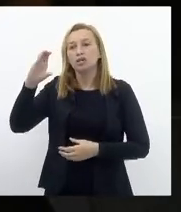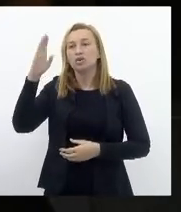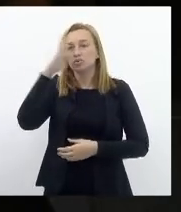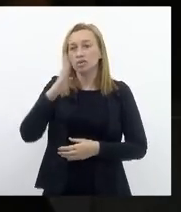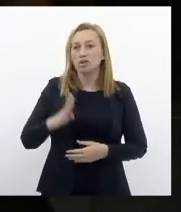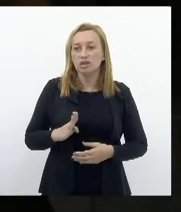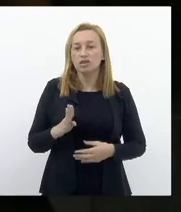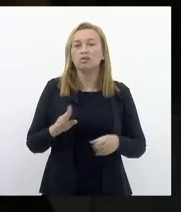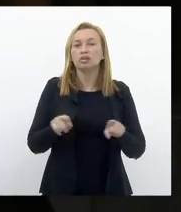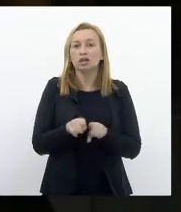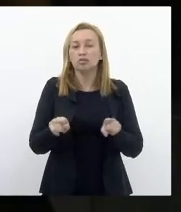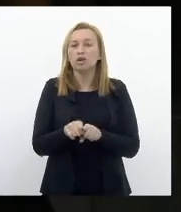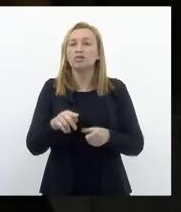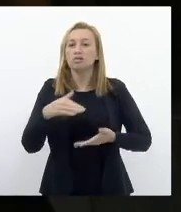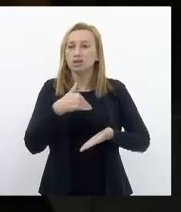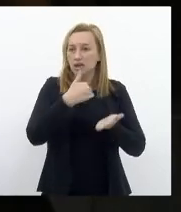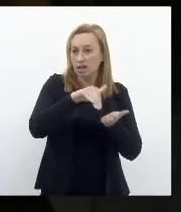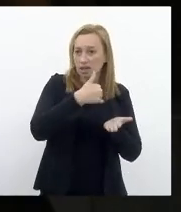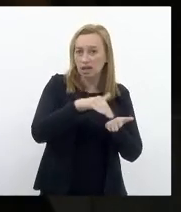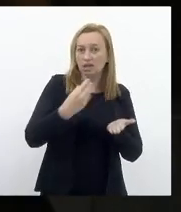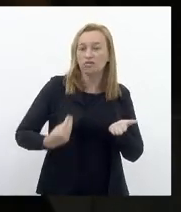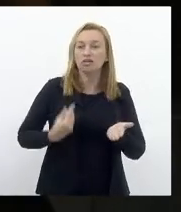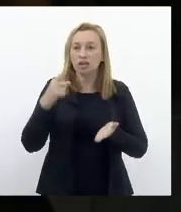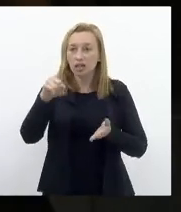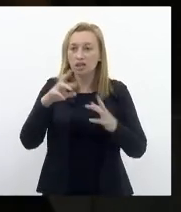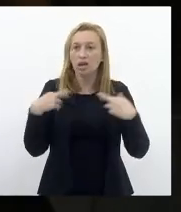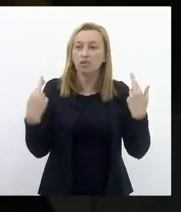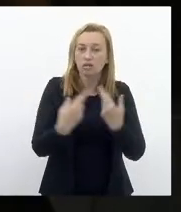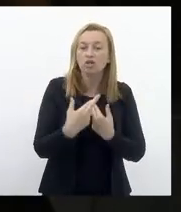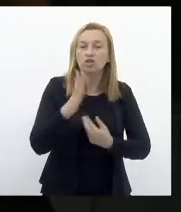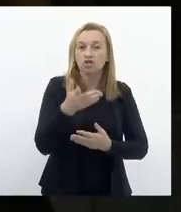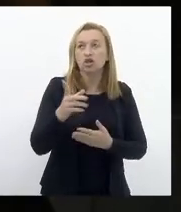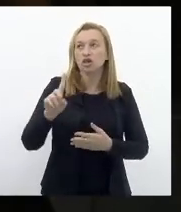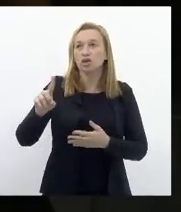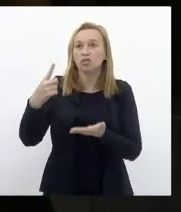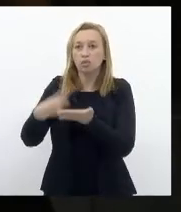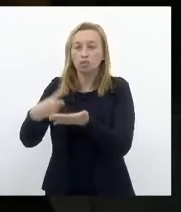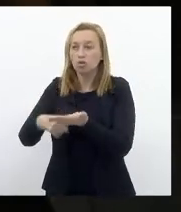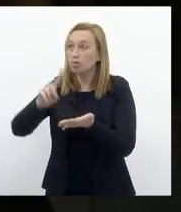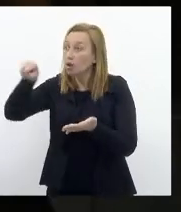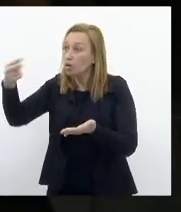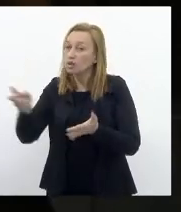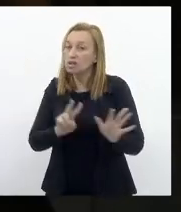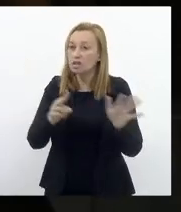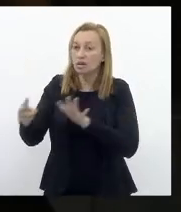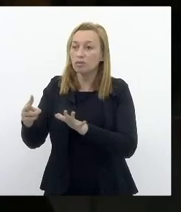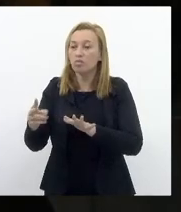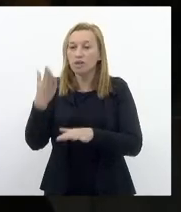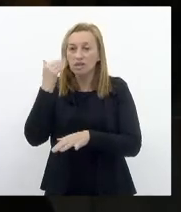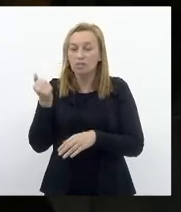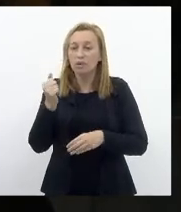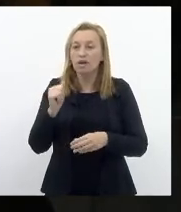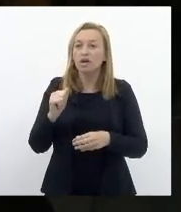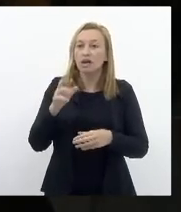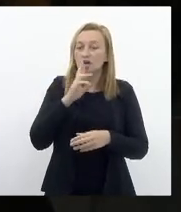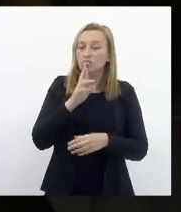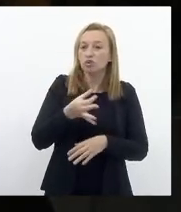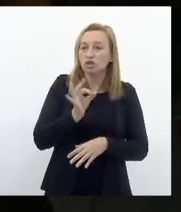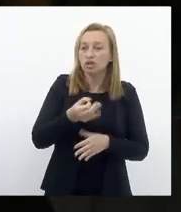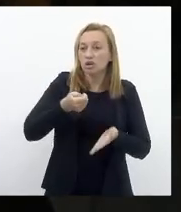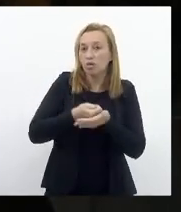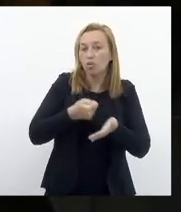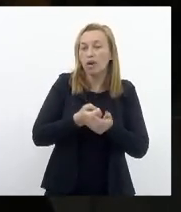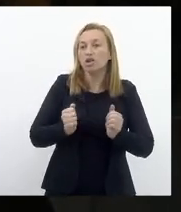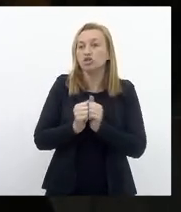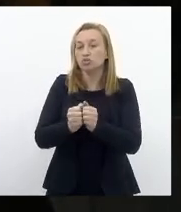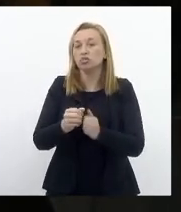De Saúde Que esteve na reunião E já puxou uma reunião Para a semana que vem Para ver quais são Os desdobramentos Da audiência E para cobrarmos juntos Do Ministério da Saúde